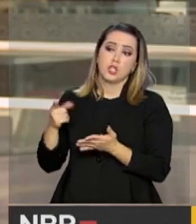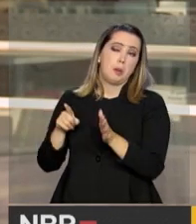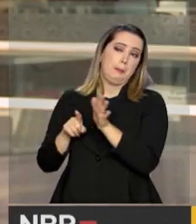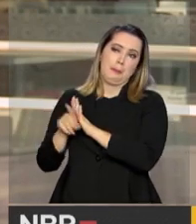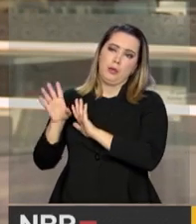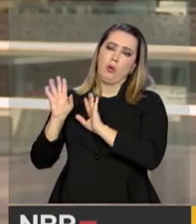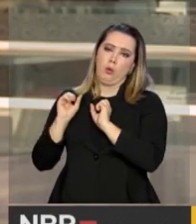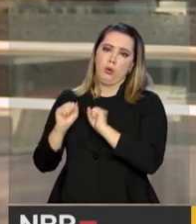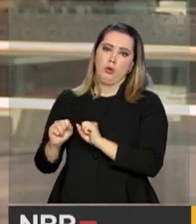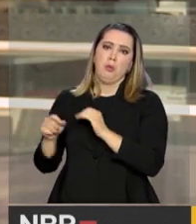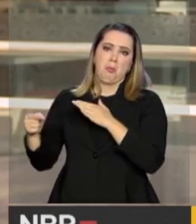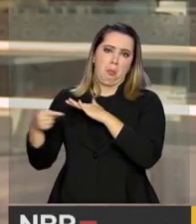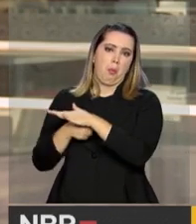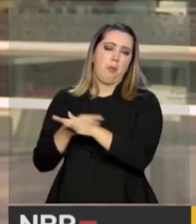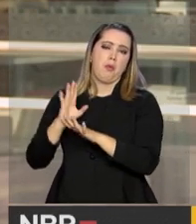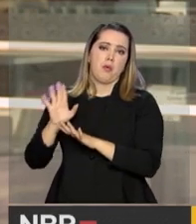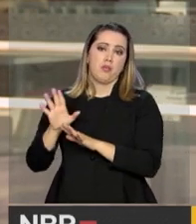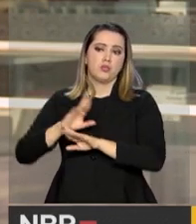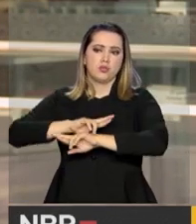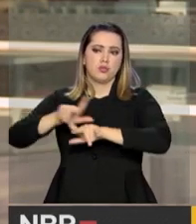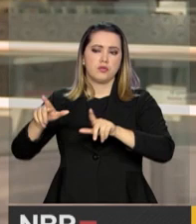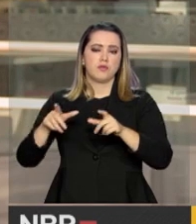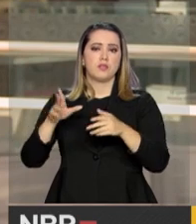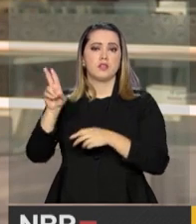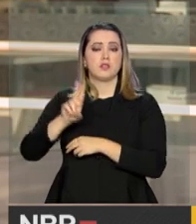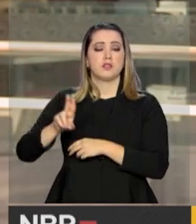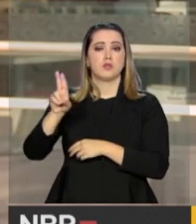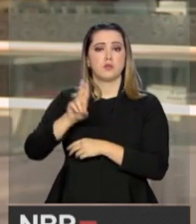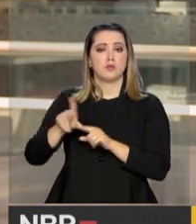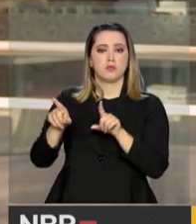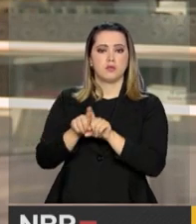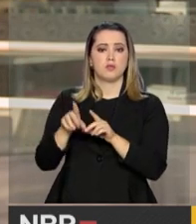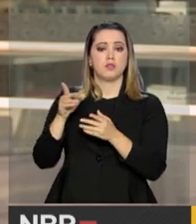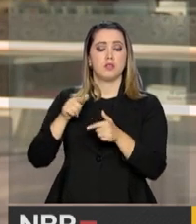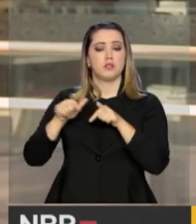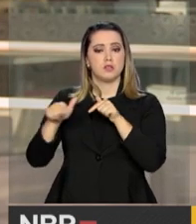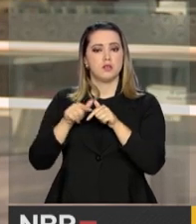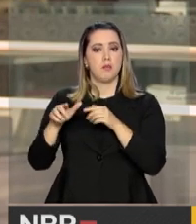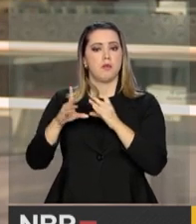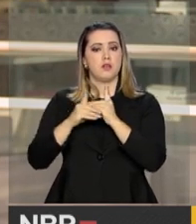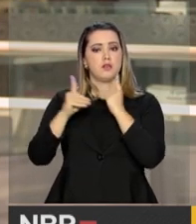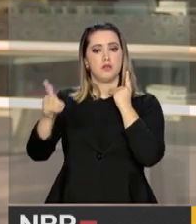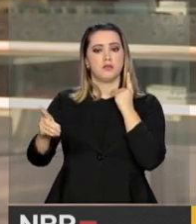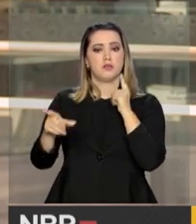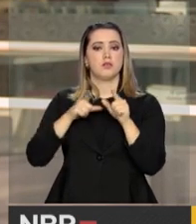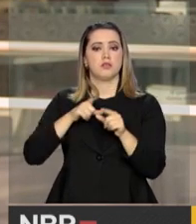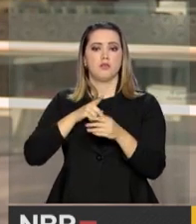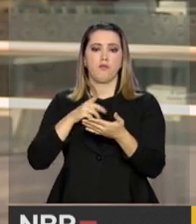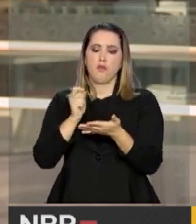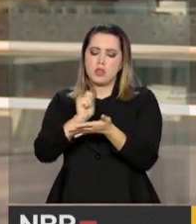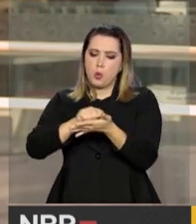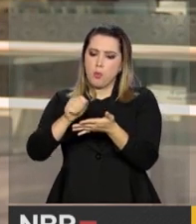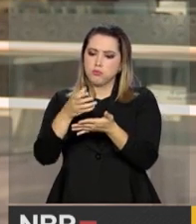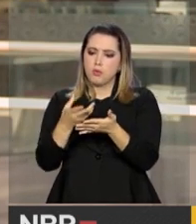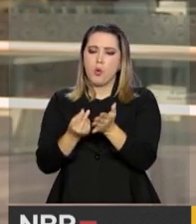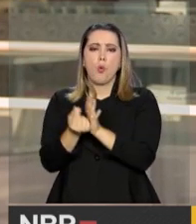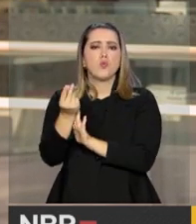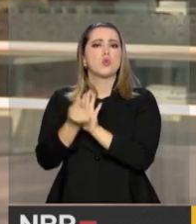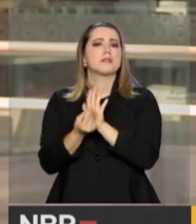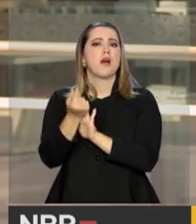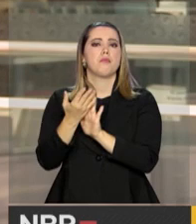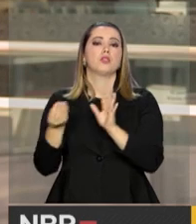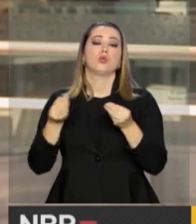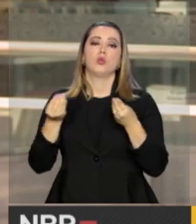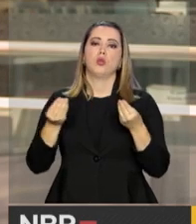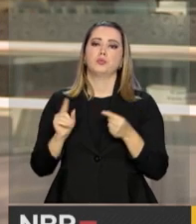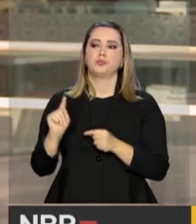que muitas das instituições de ensino, em especial superiores, que estão trabalhando com a EAD, tem feito as contas nesse momento. Se, um lado,